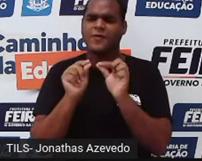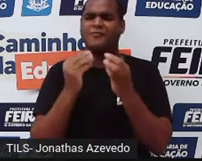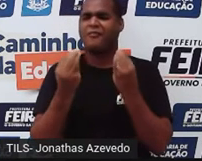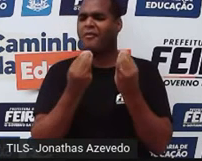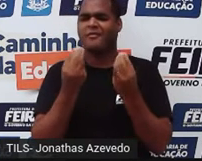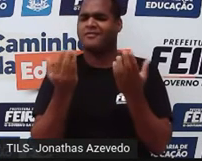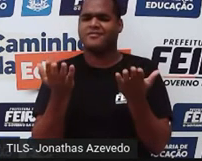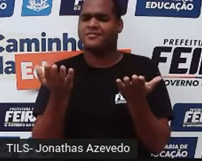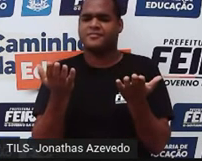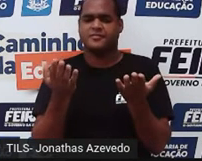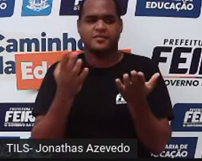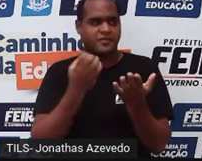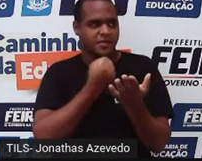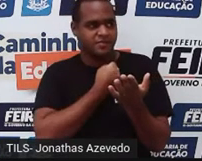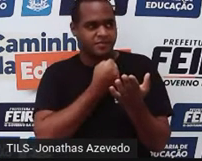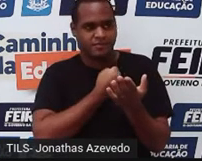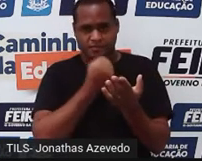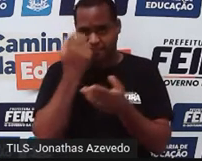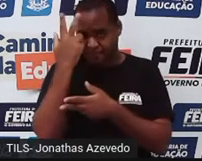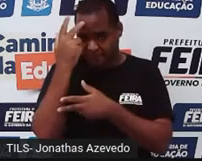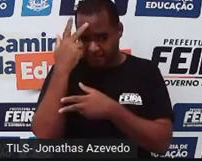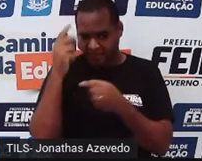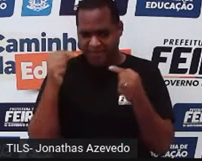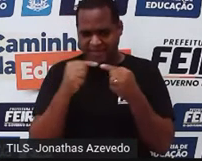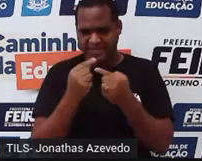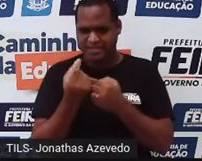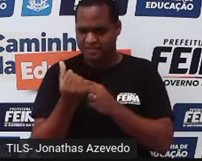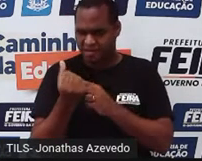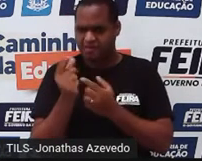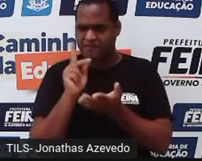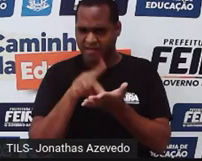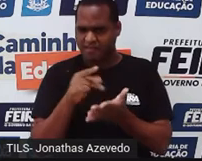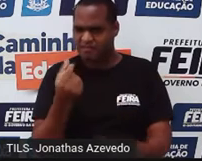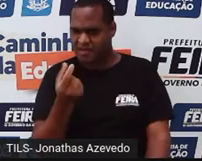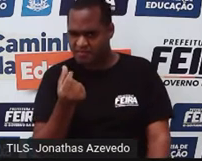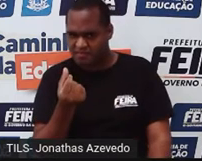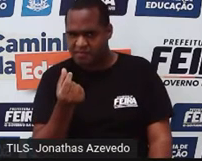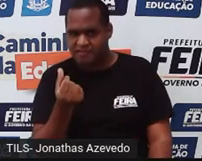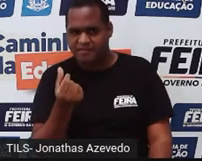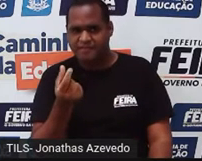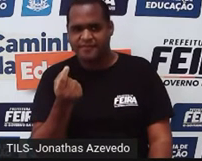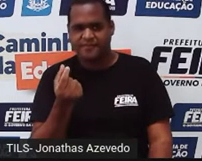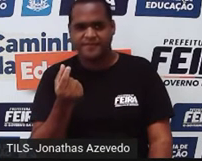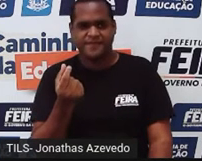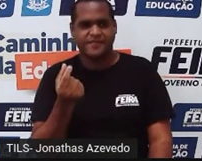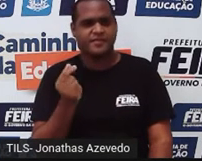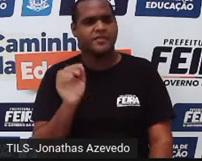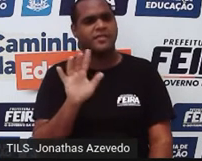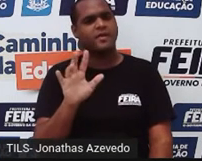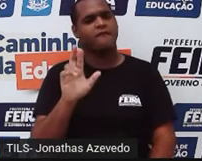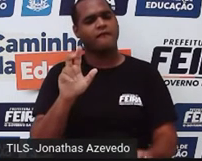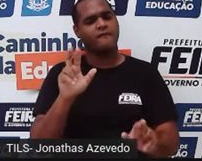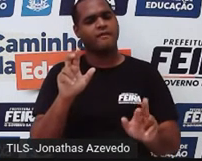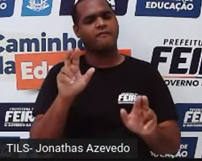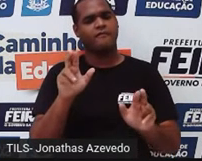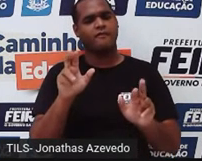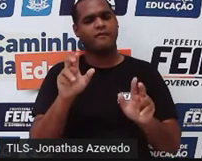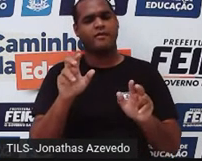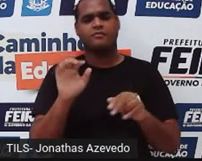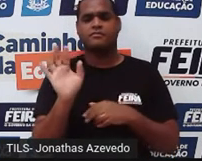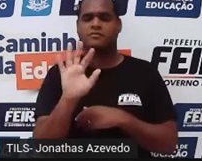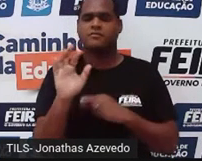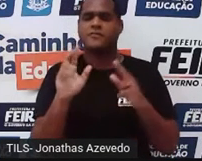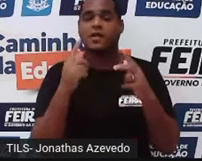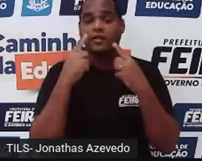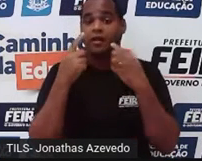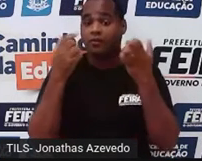professor? Números reais? Tem a ver com dinheiro? É real de dinheiro? Não, né? Não é por aí,